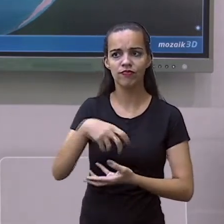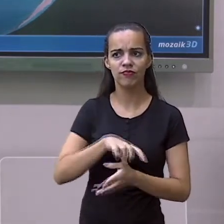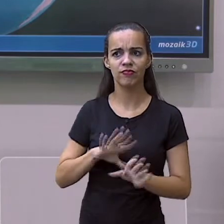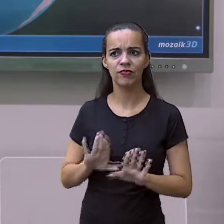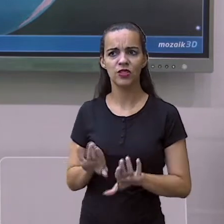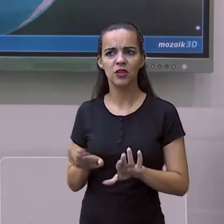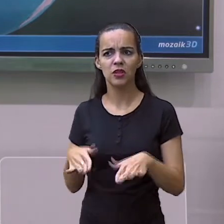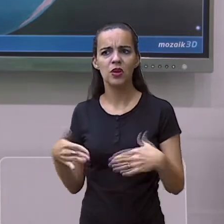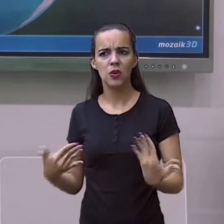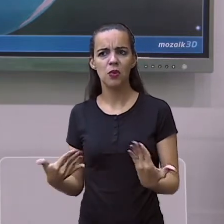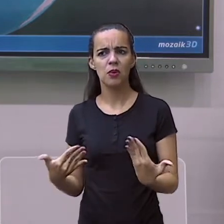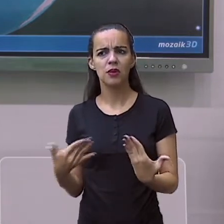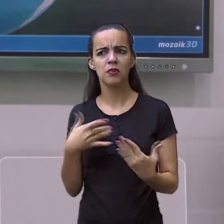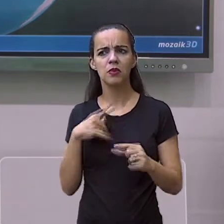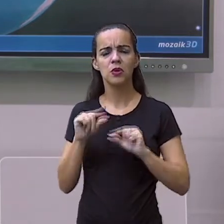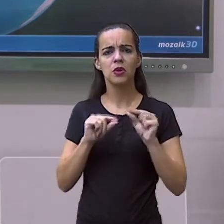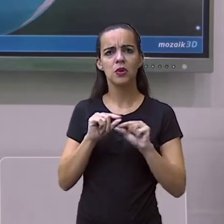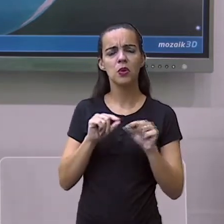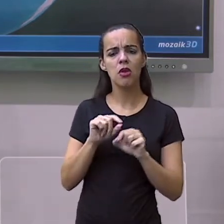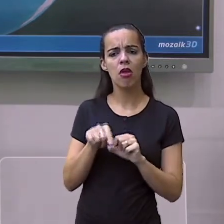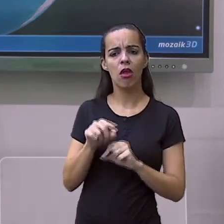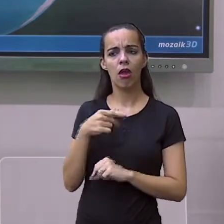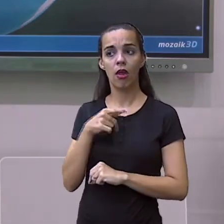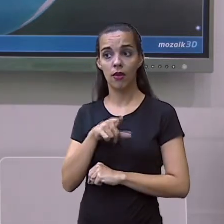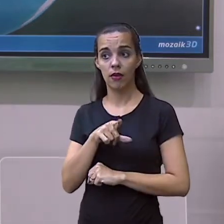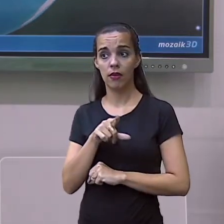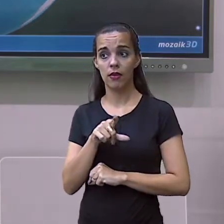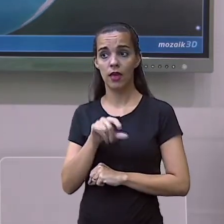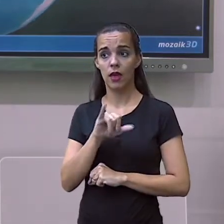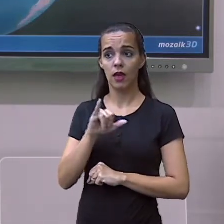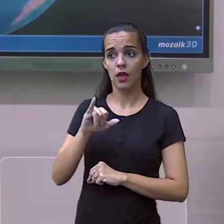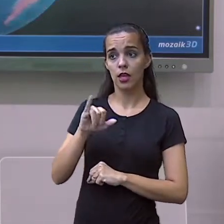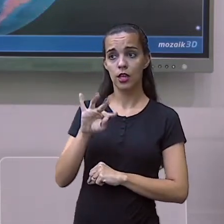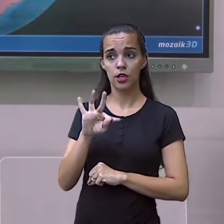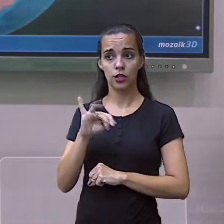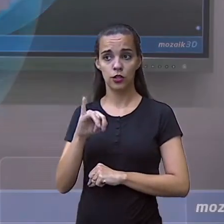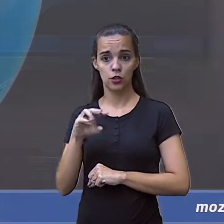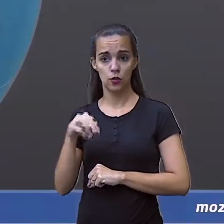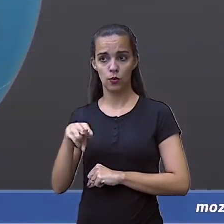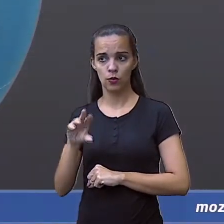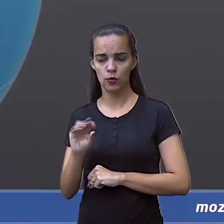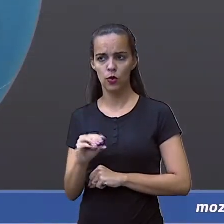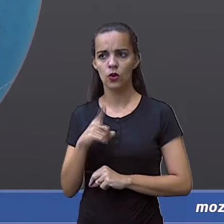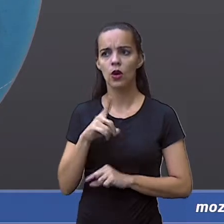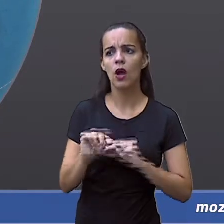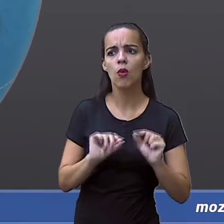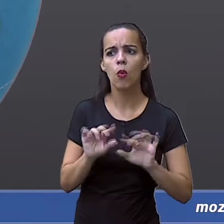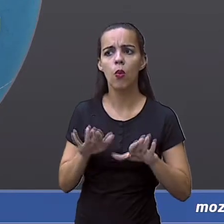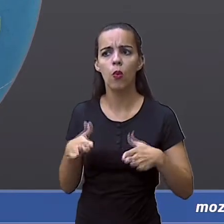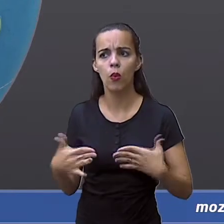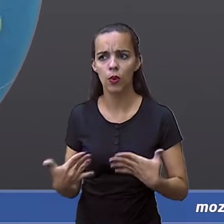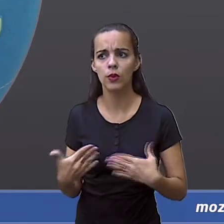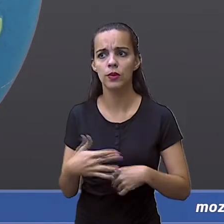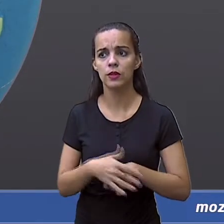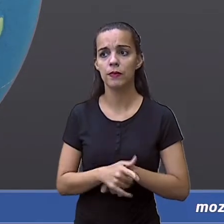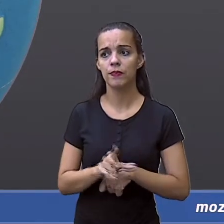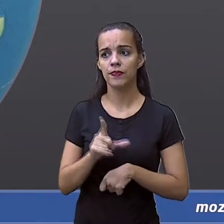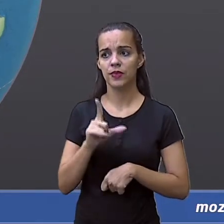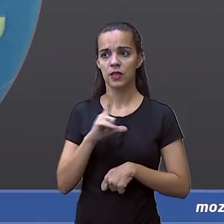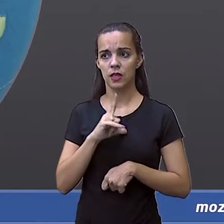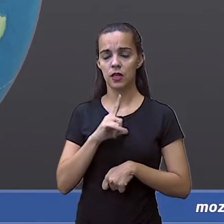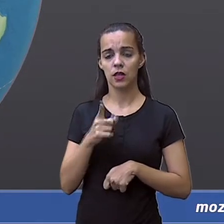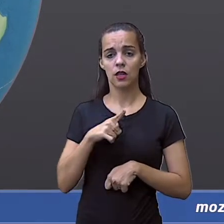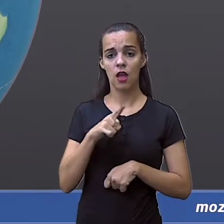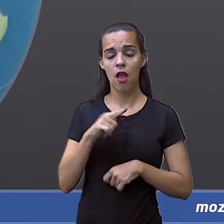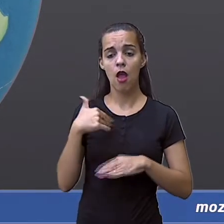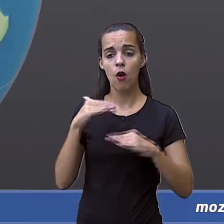que é o ístimo? O ístimo é um estreito de terra que faz a ligação entre as